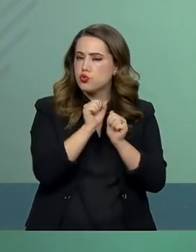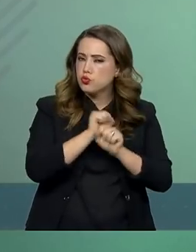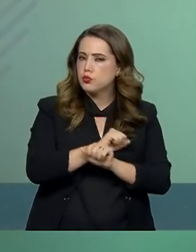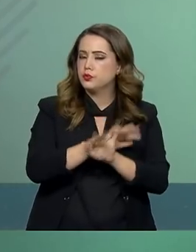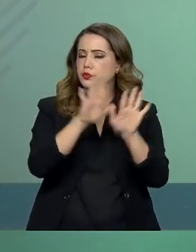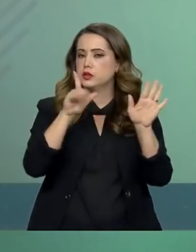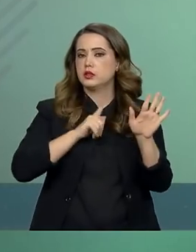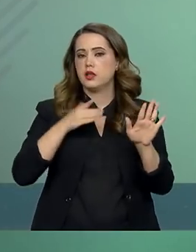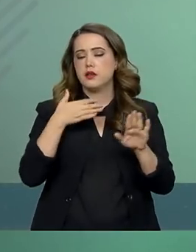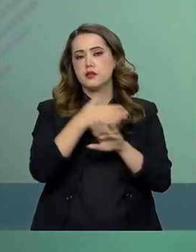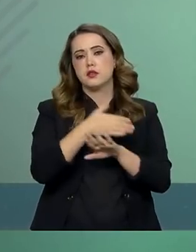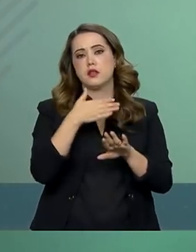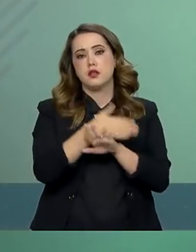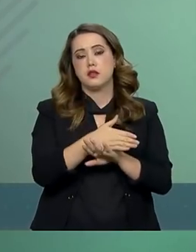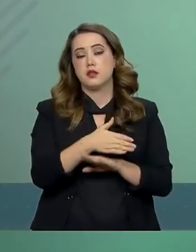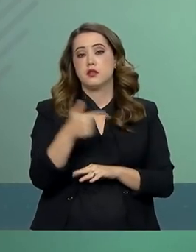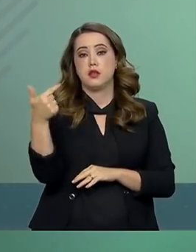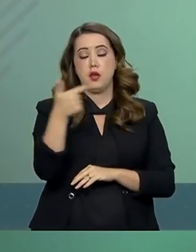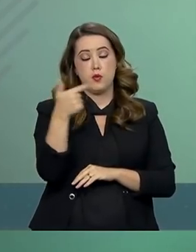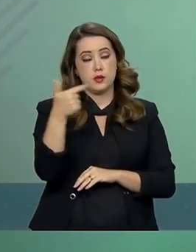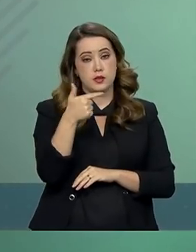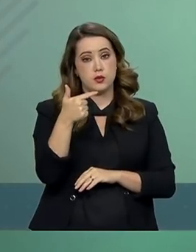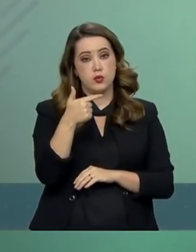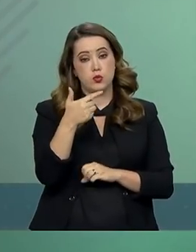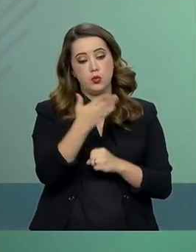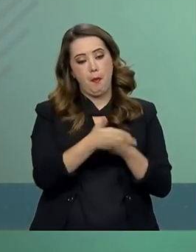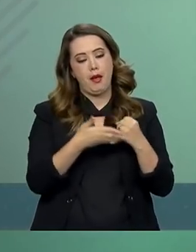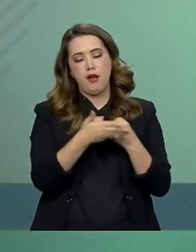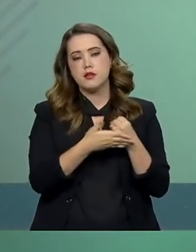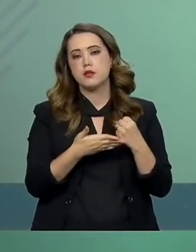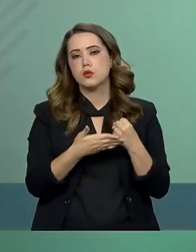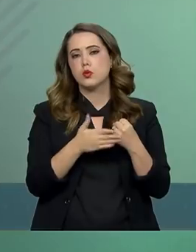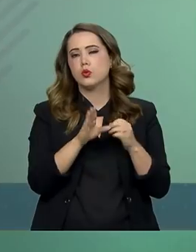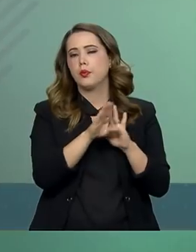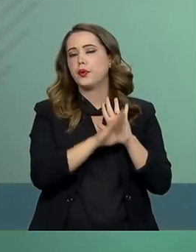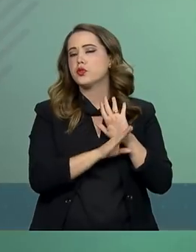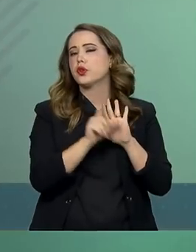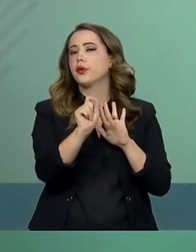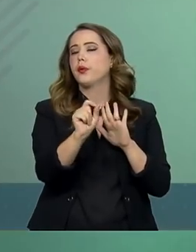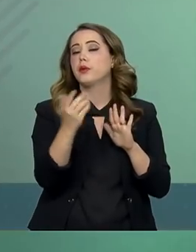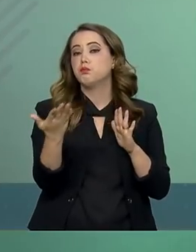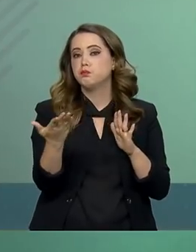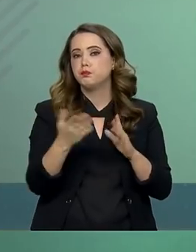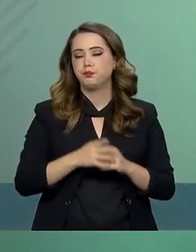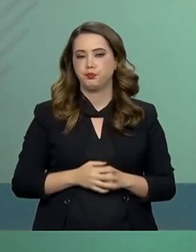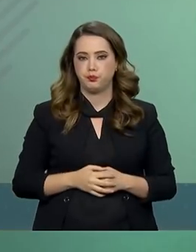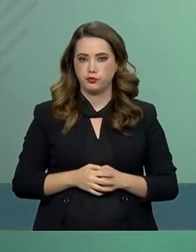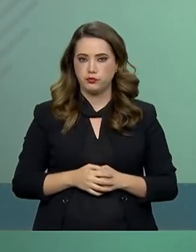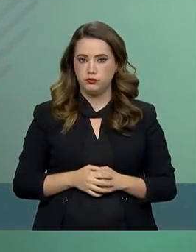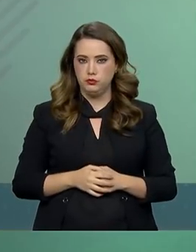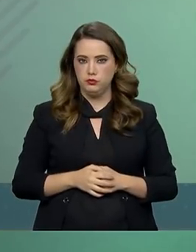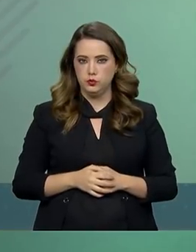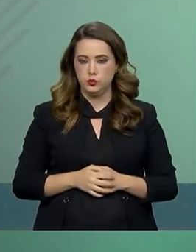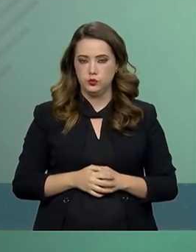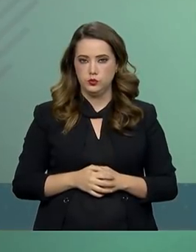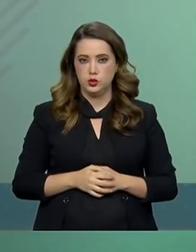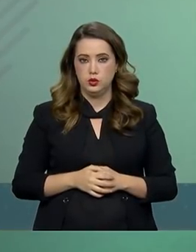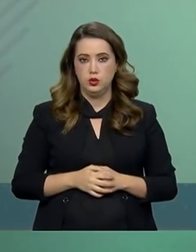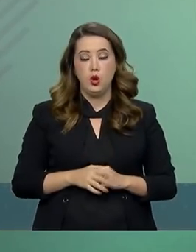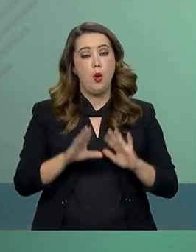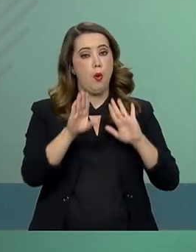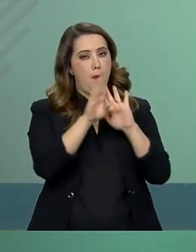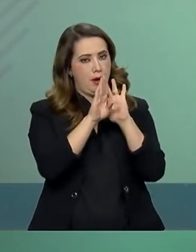acesso ao segundo pilar do projeto, qual seja, o Plano de Promoção do